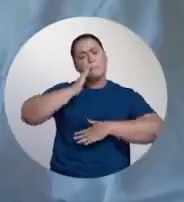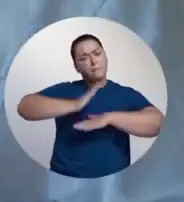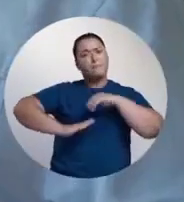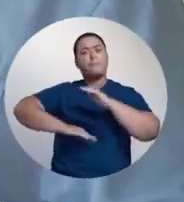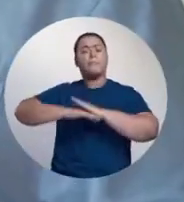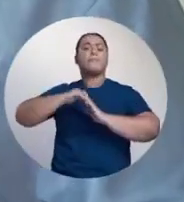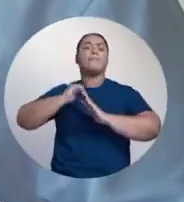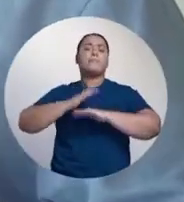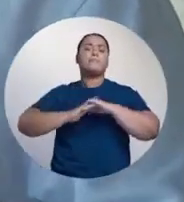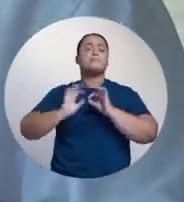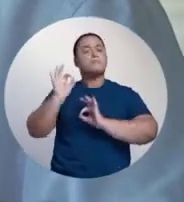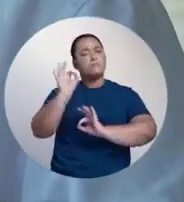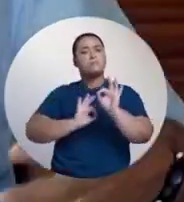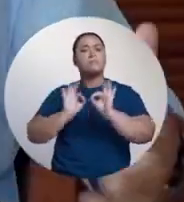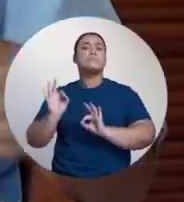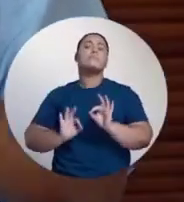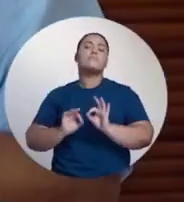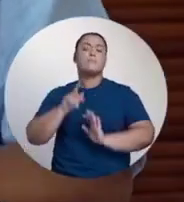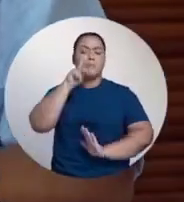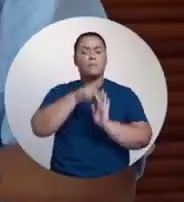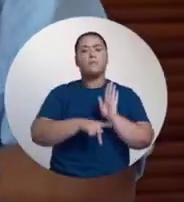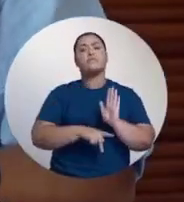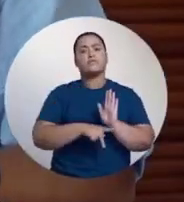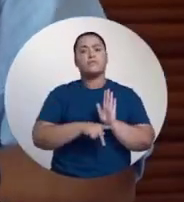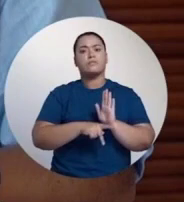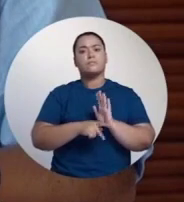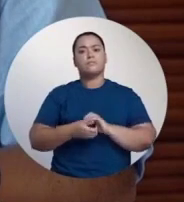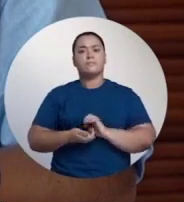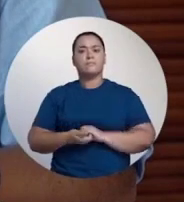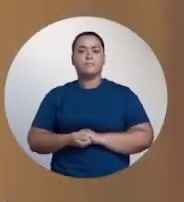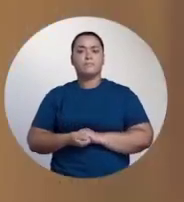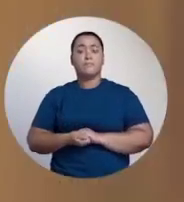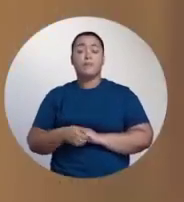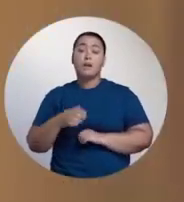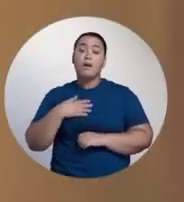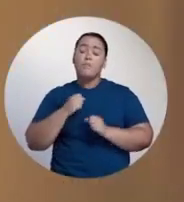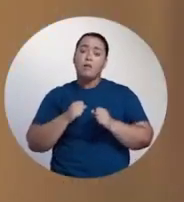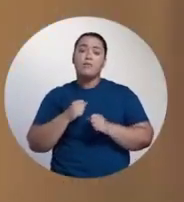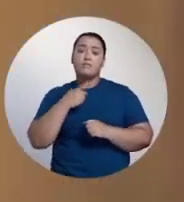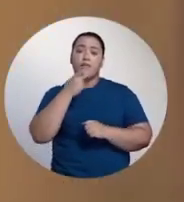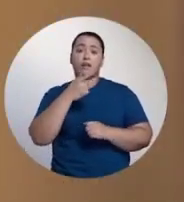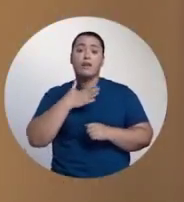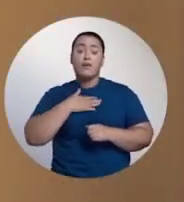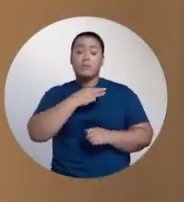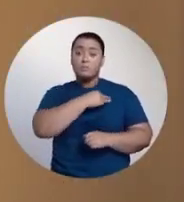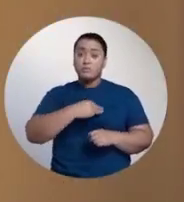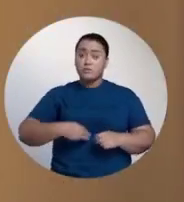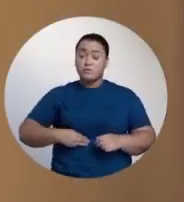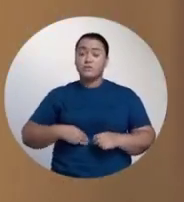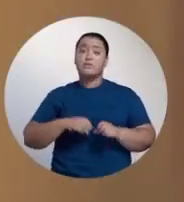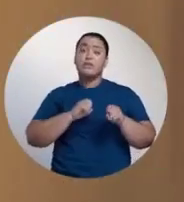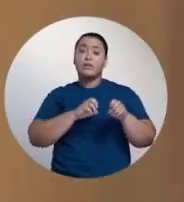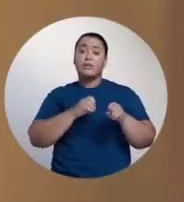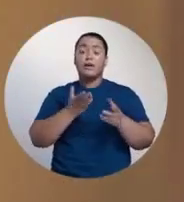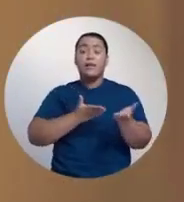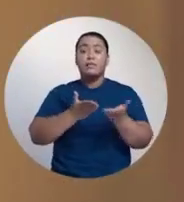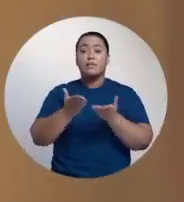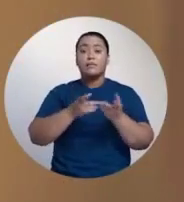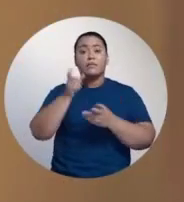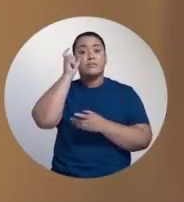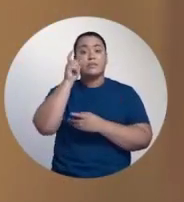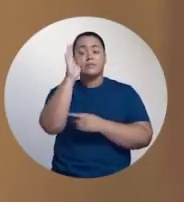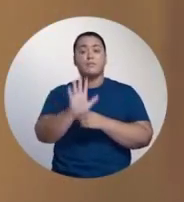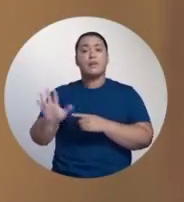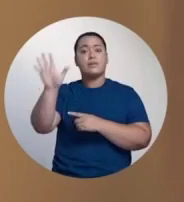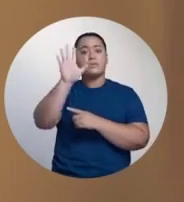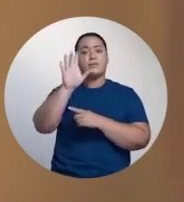recado Tinha o preparo E as condições Pra levar adiante Aqueles projetos Eu posso dizer Que eu fui o ministro Da educação Que atendeu O interesse do